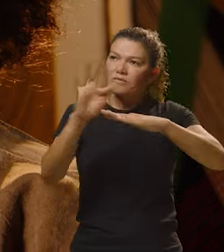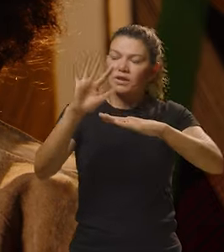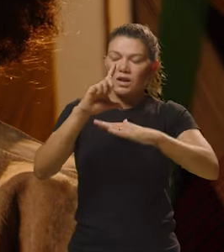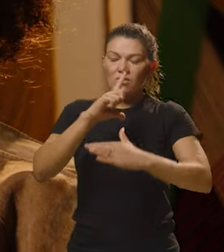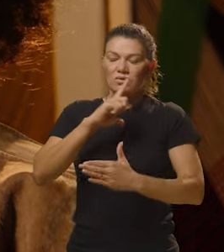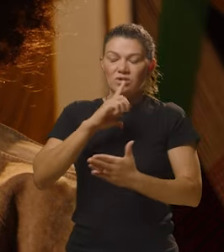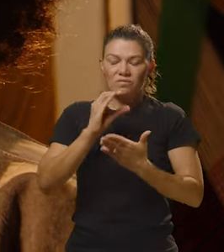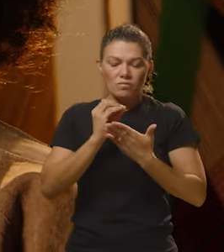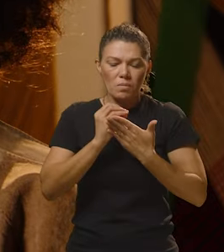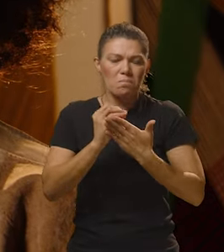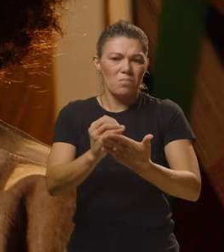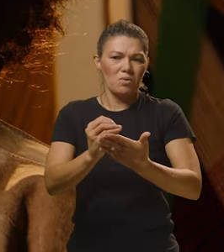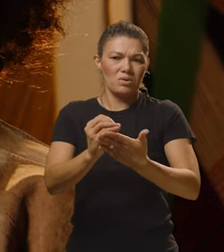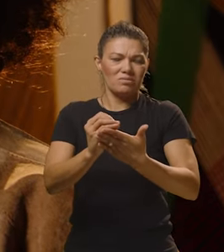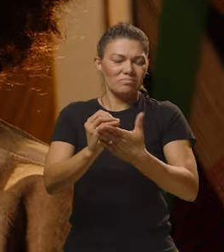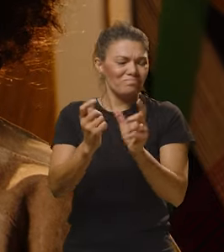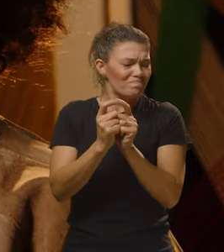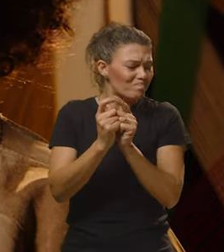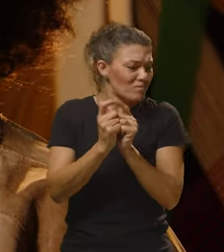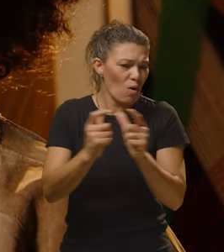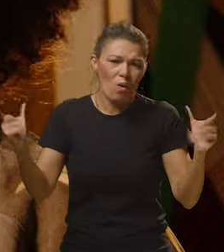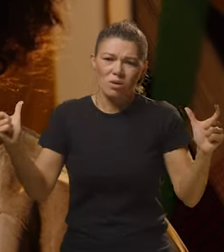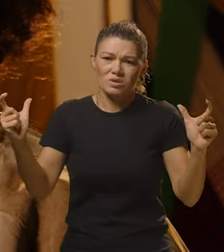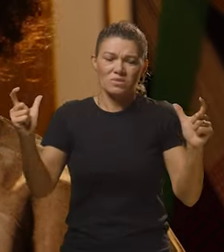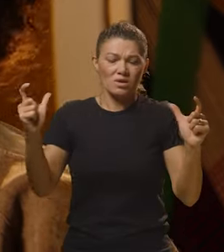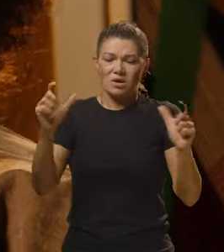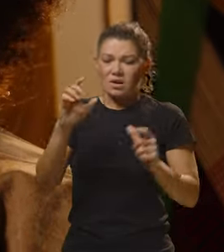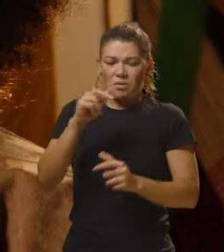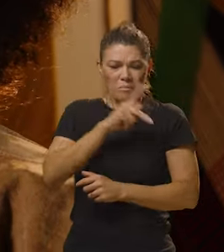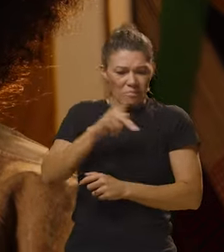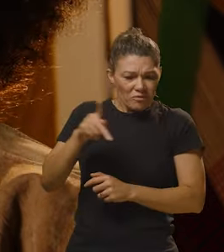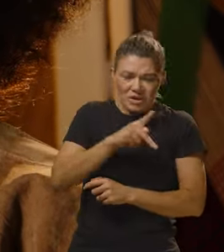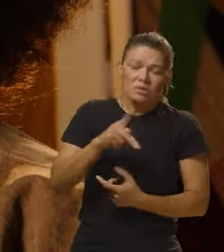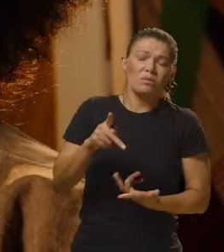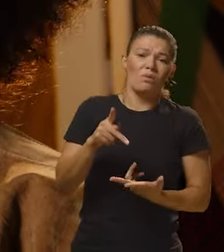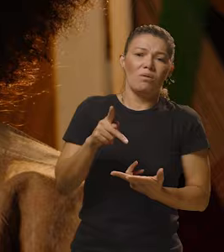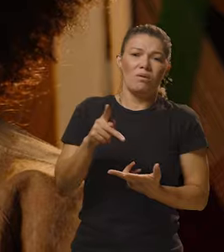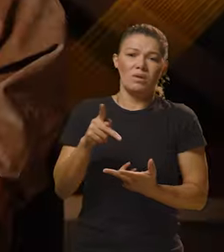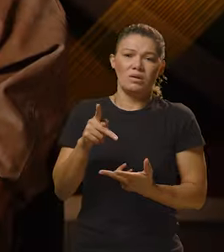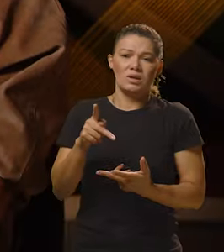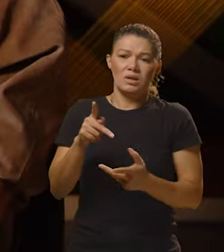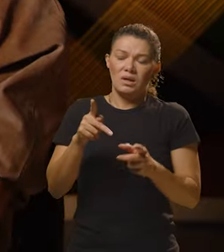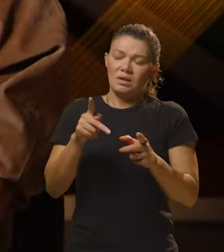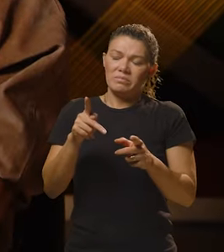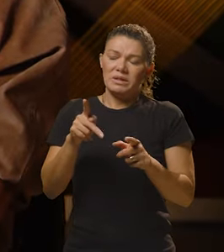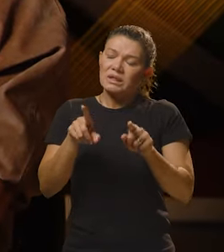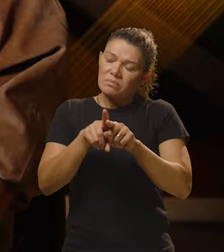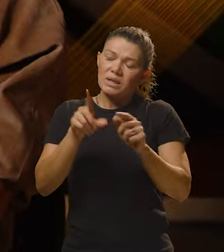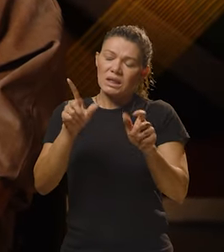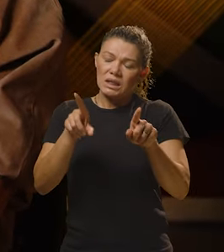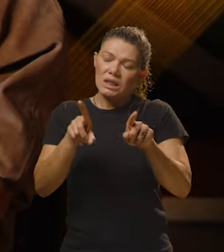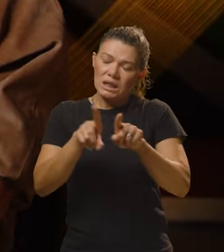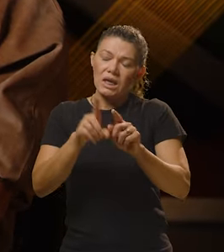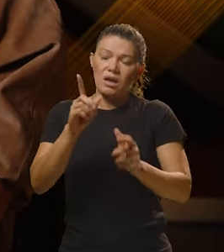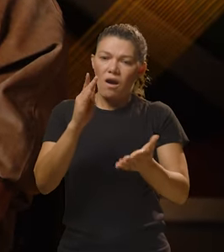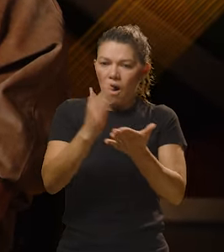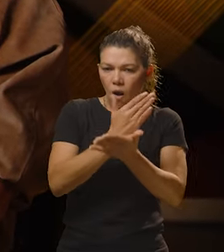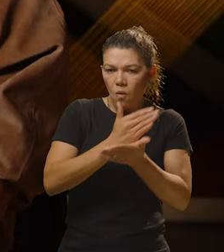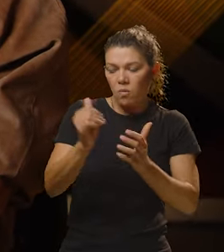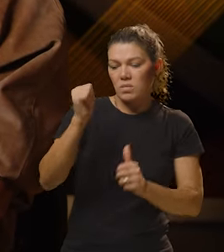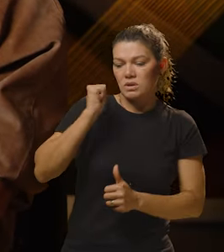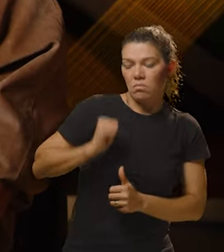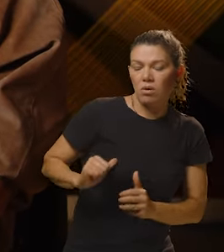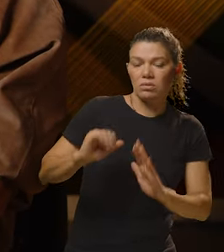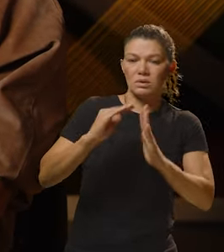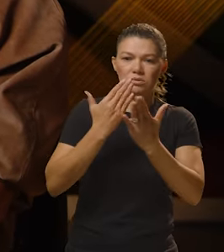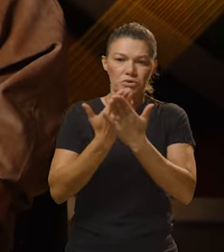senti um apoio imenso, não só dos docentes, mas também que, querendo ou não, lhes oferecem algumas